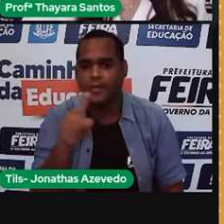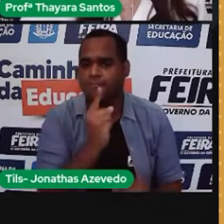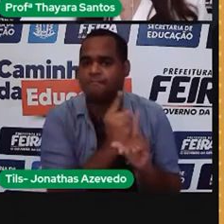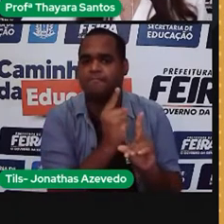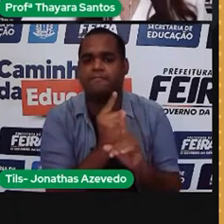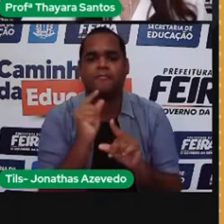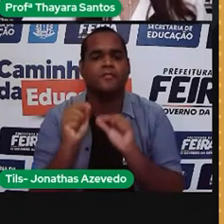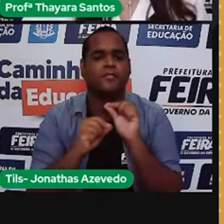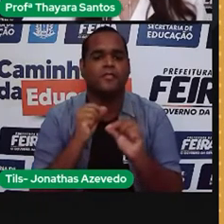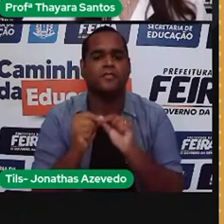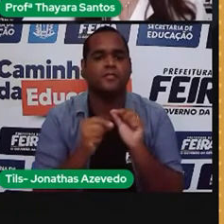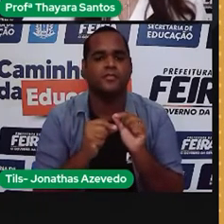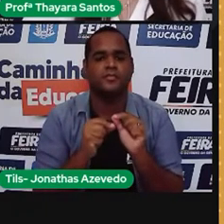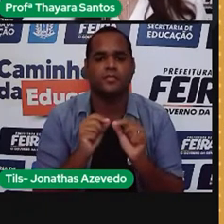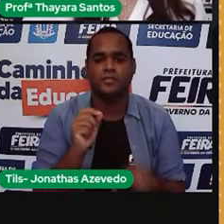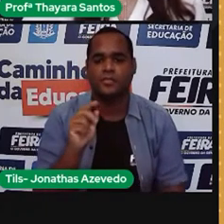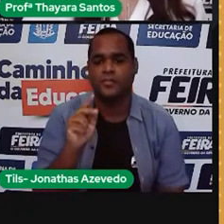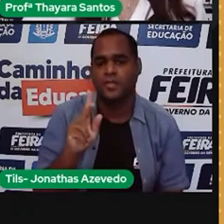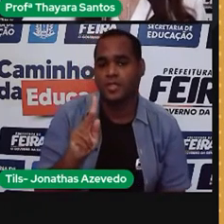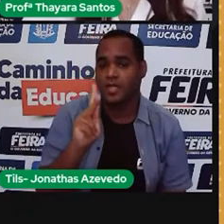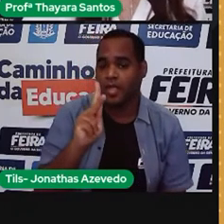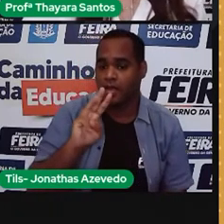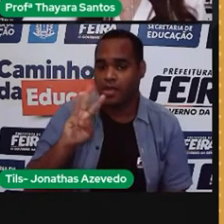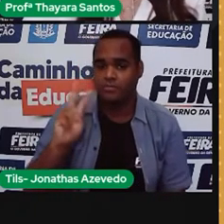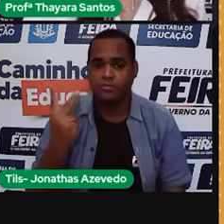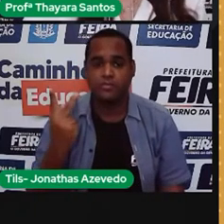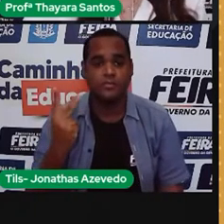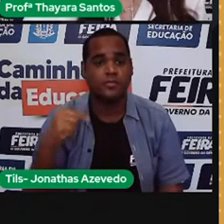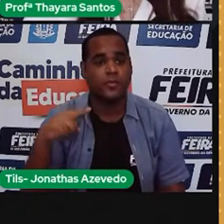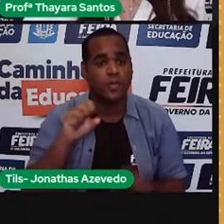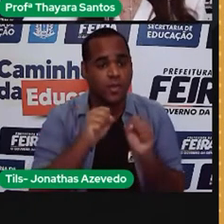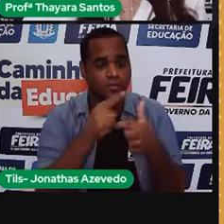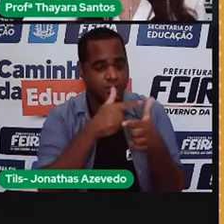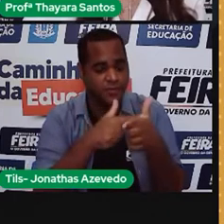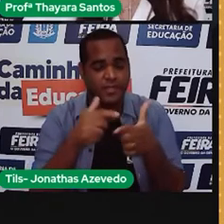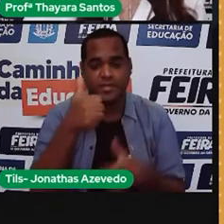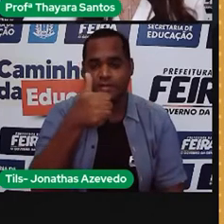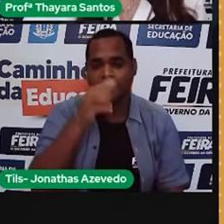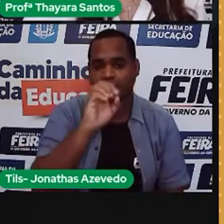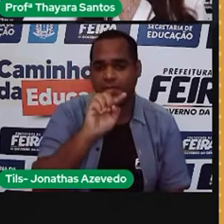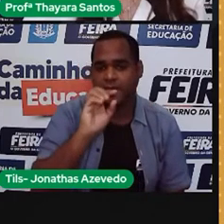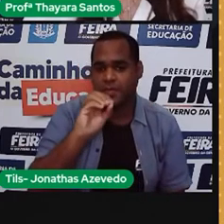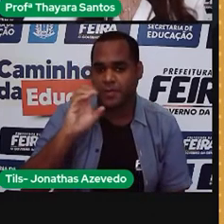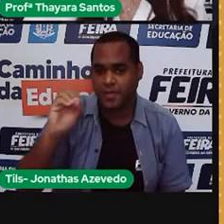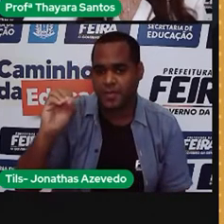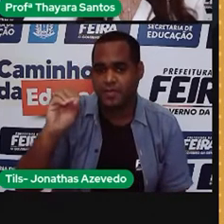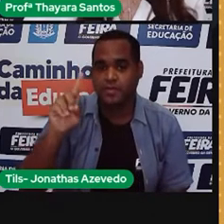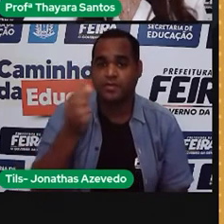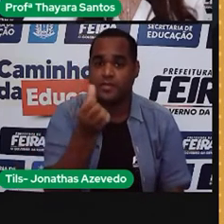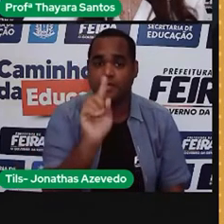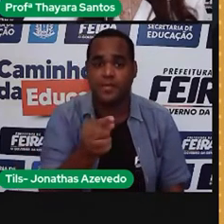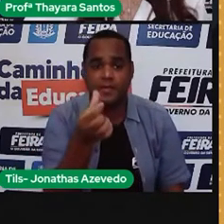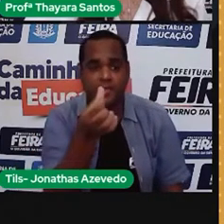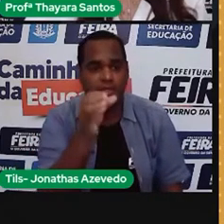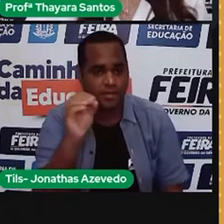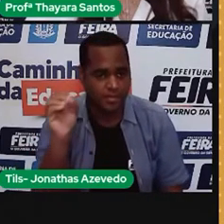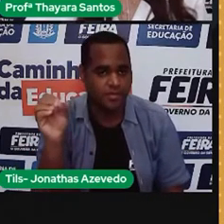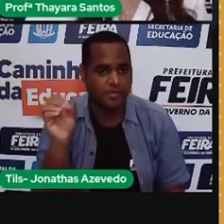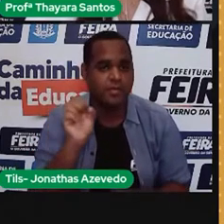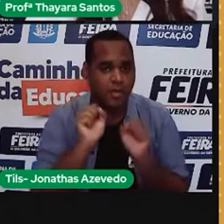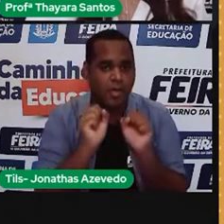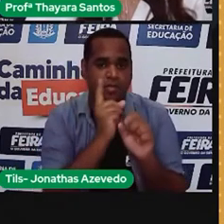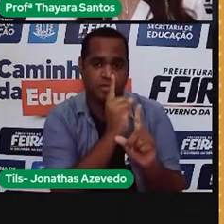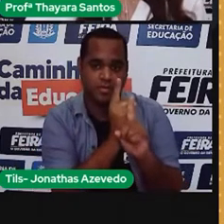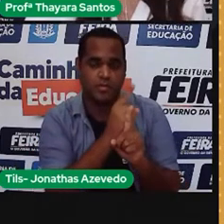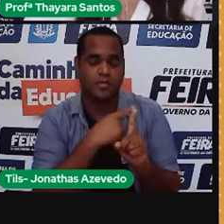em quilowatts hora? É só dividir por mil. Então, eu peguei esse 6.600 que a gente encontrou